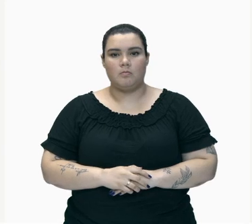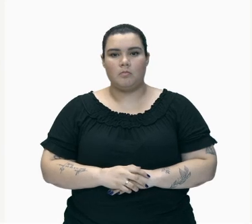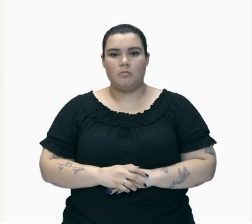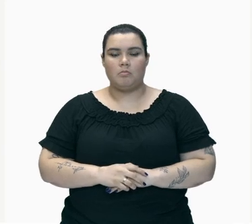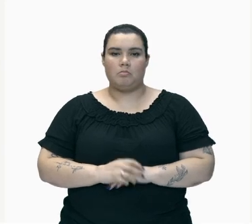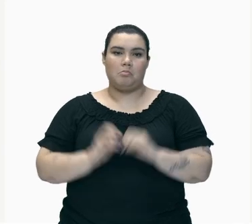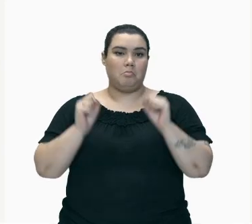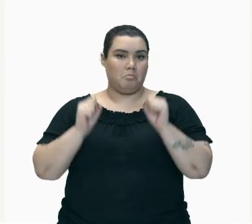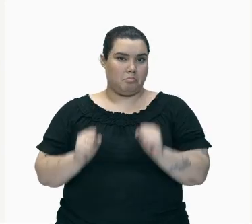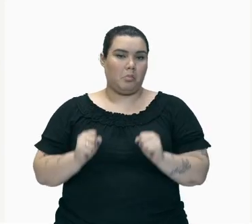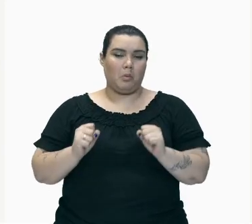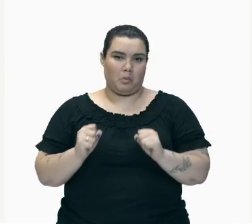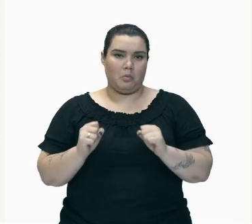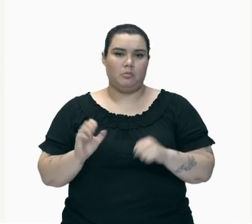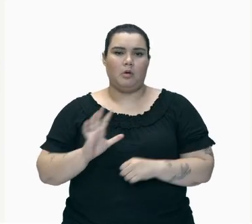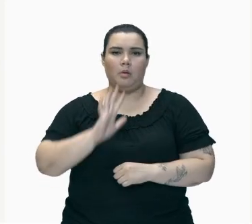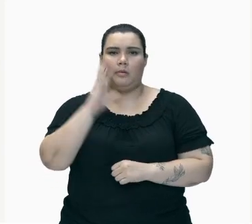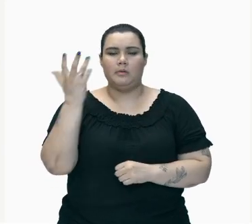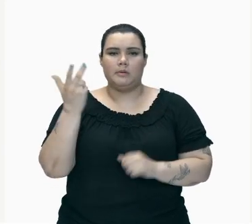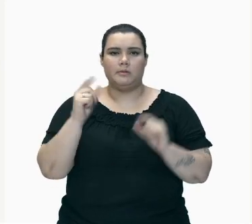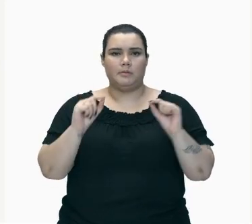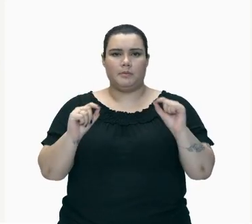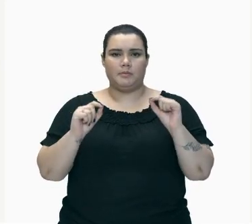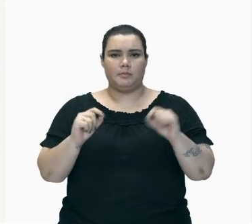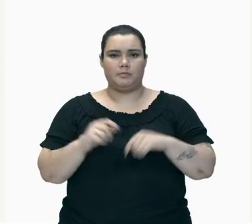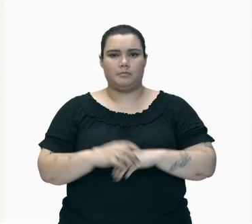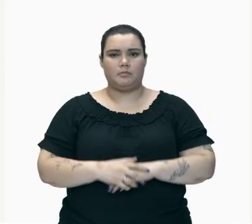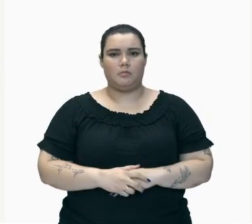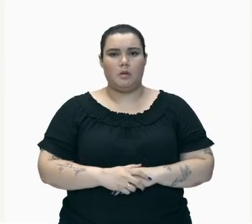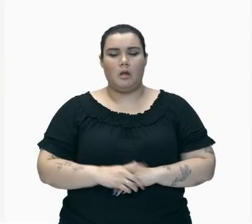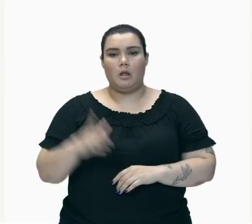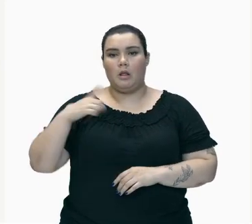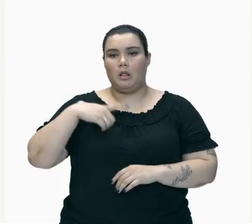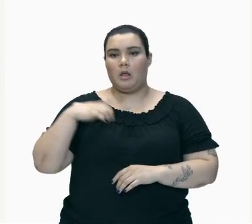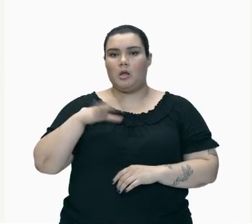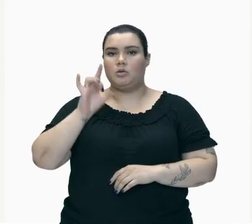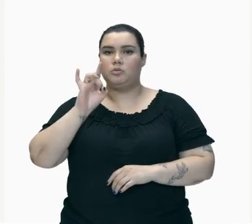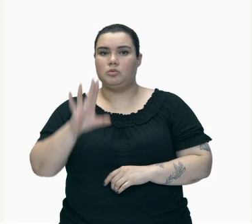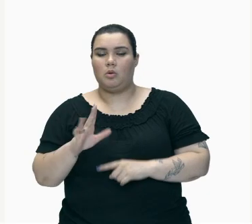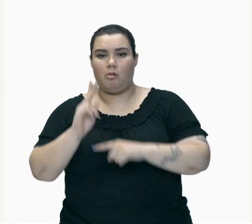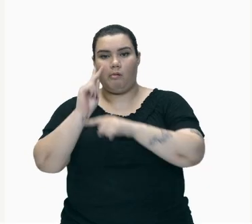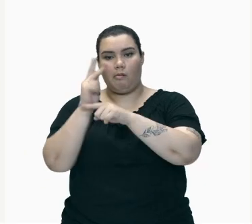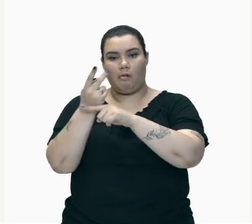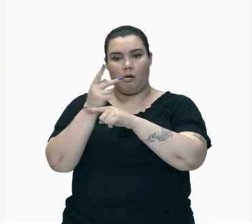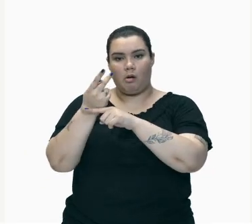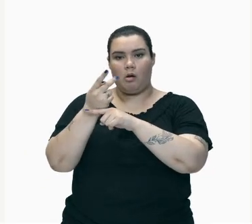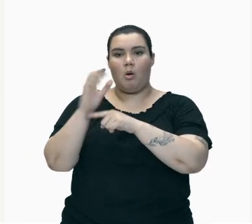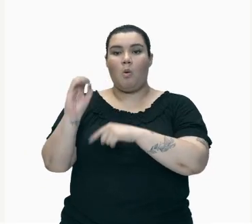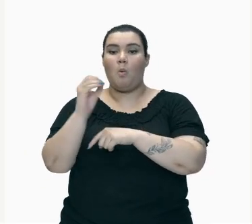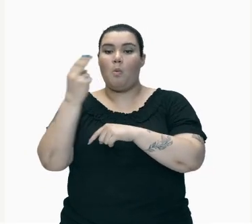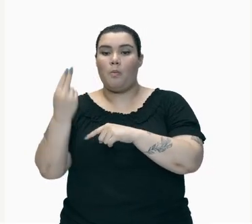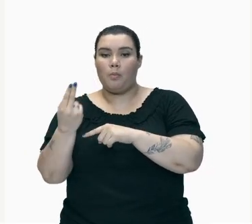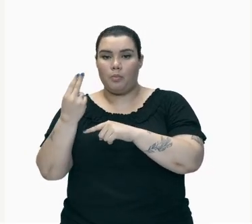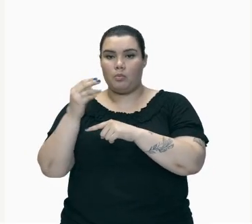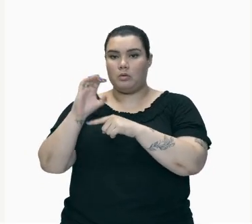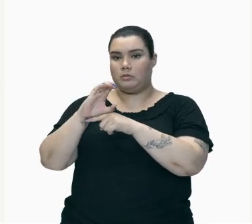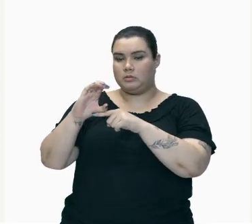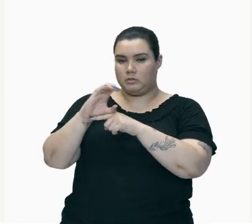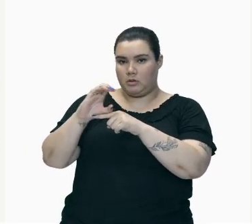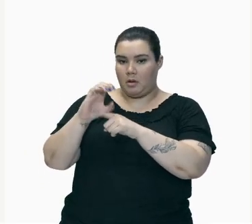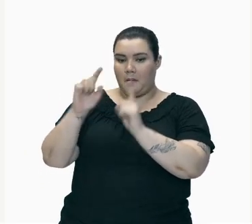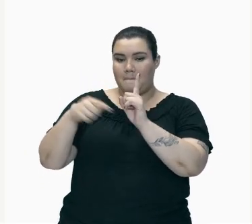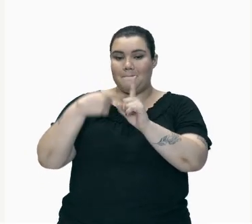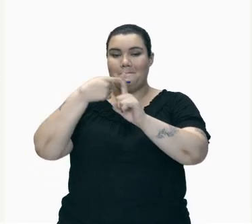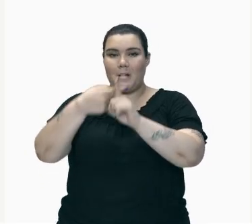Acontecer De Ter apenas Hidrogênio Ou ter apenas Carbono Quando eu Colocar em Contato Com